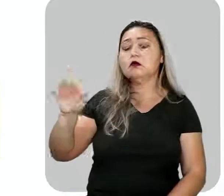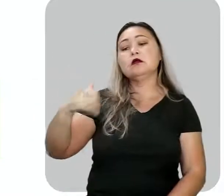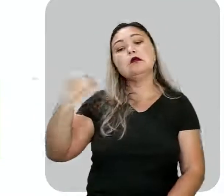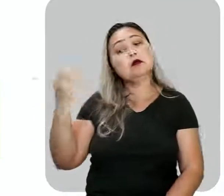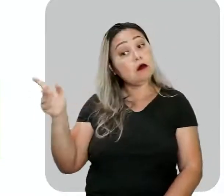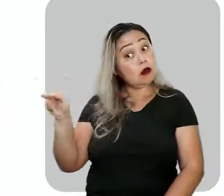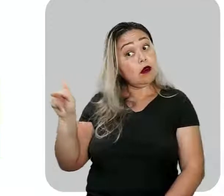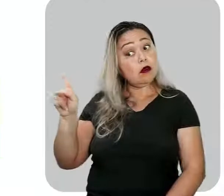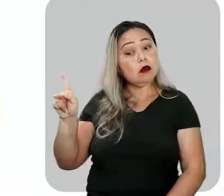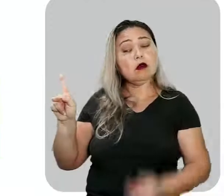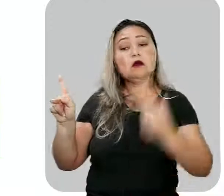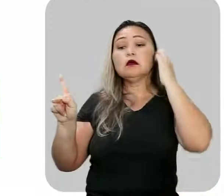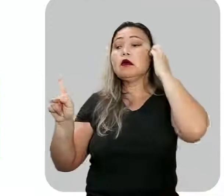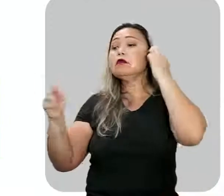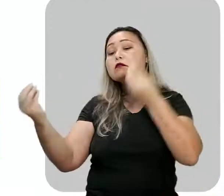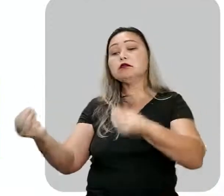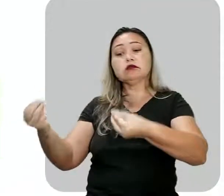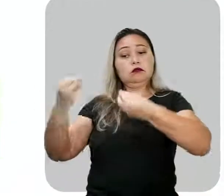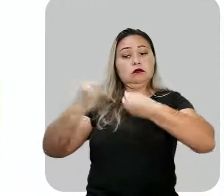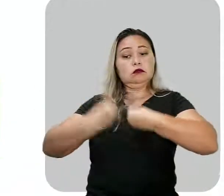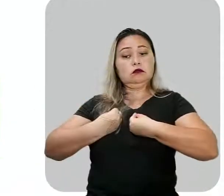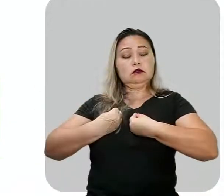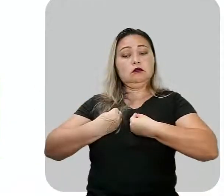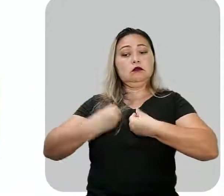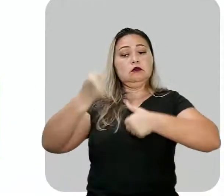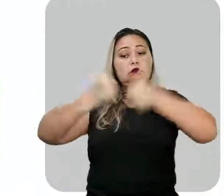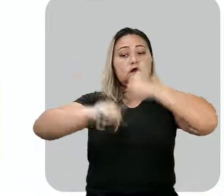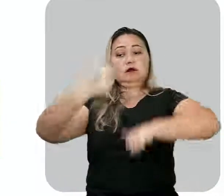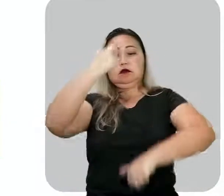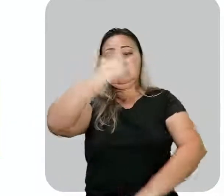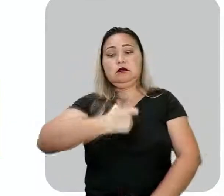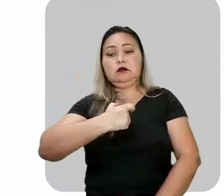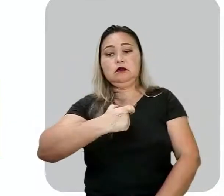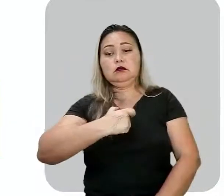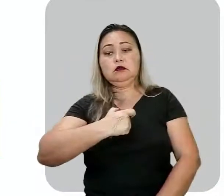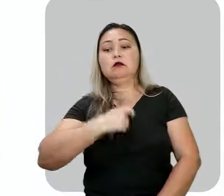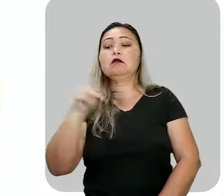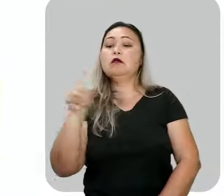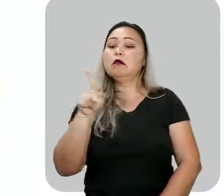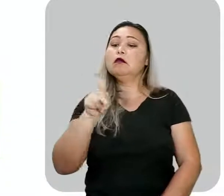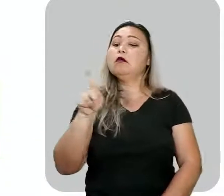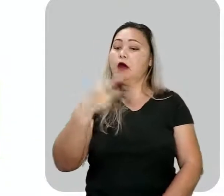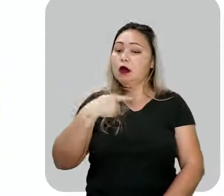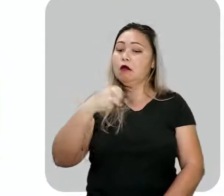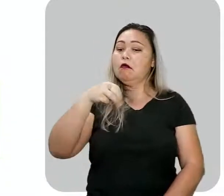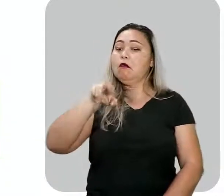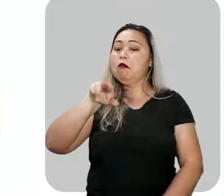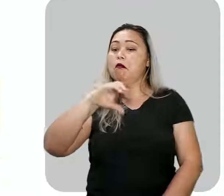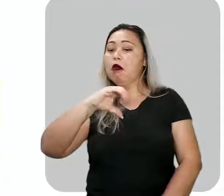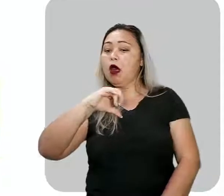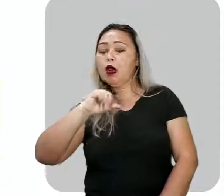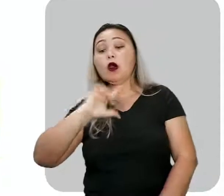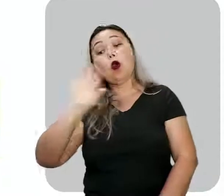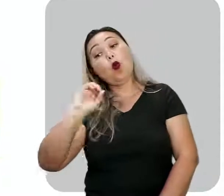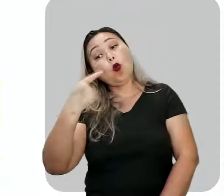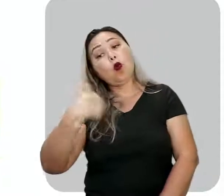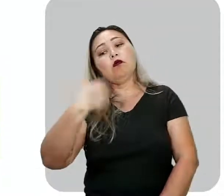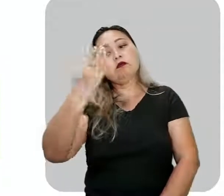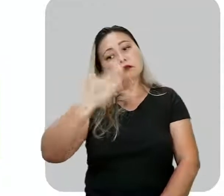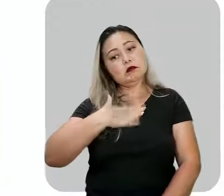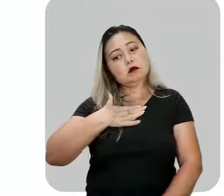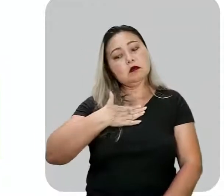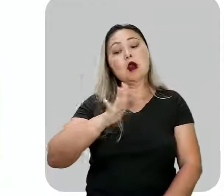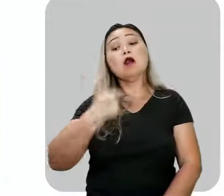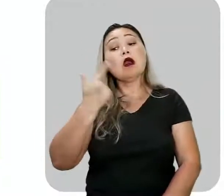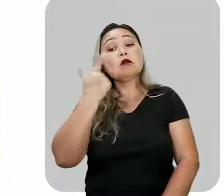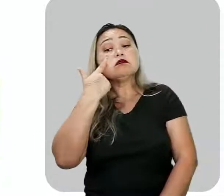E aí o professor vai fazer chegar essa sua alta avaliação tanto pra professora Márcia como pra mim, ok? E a gente